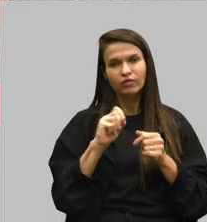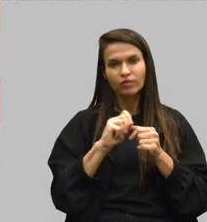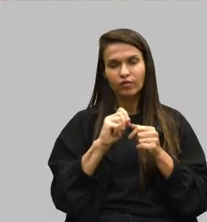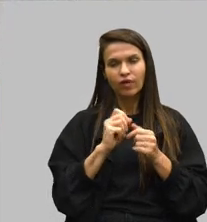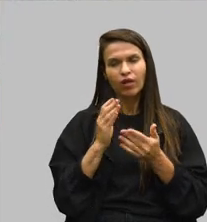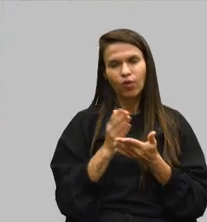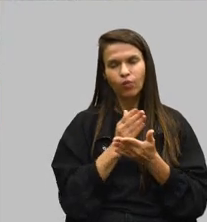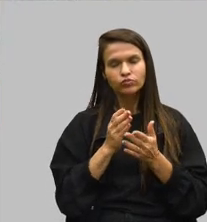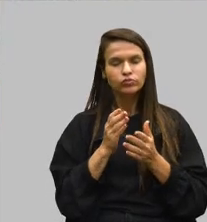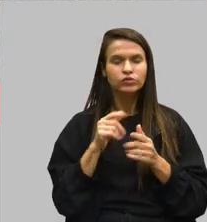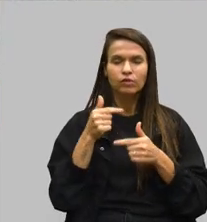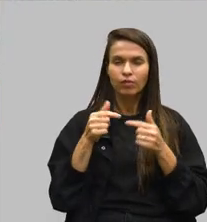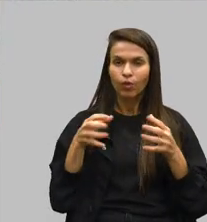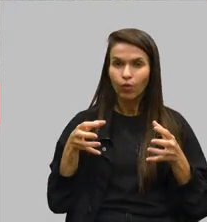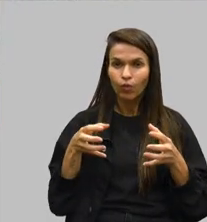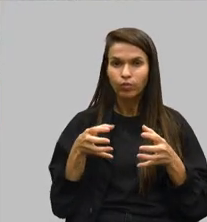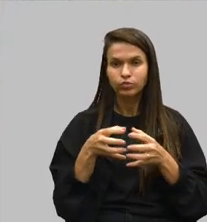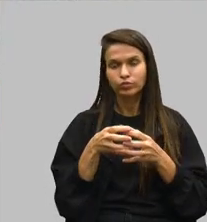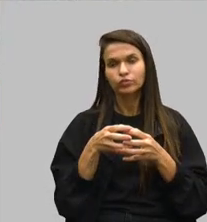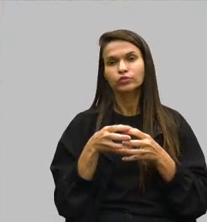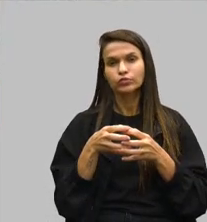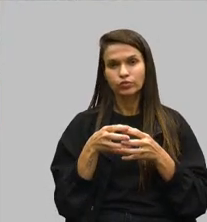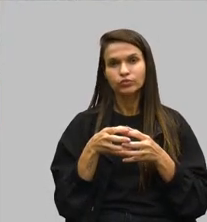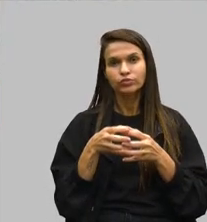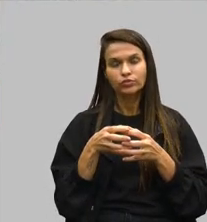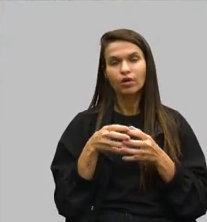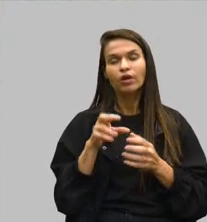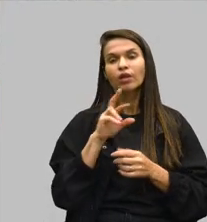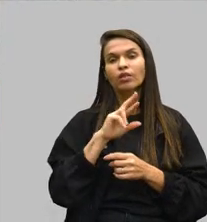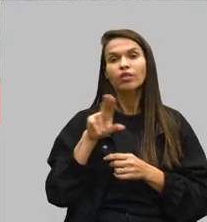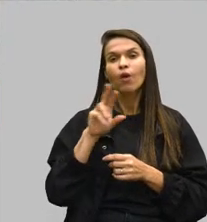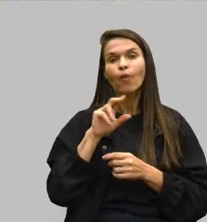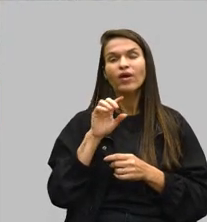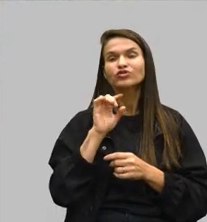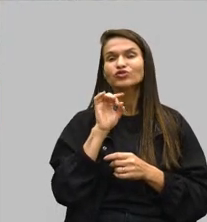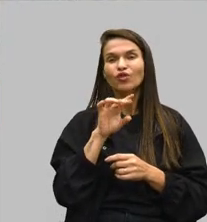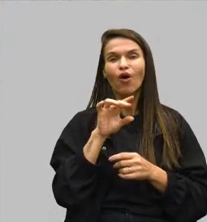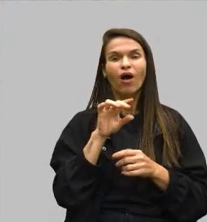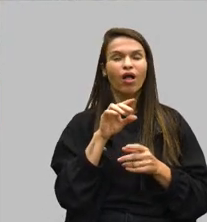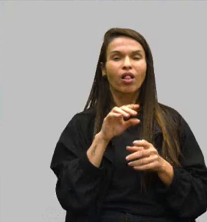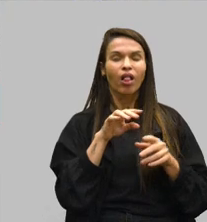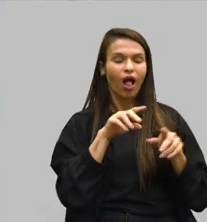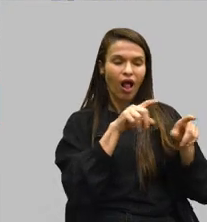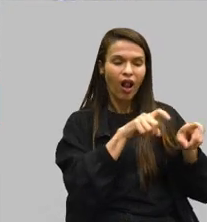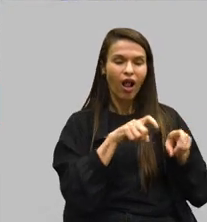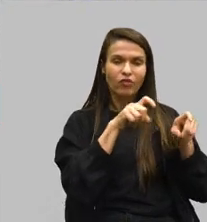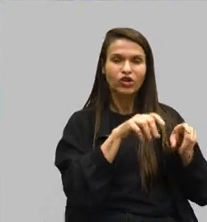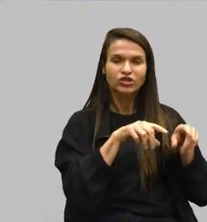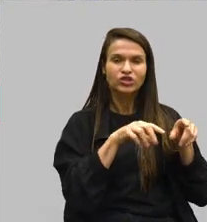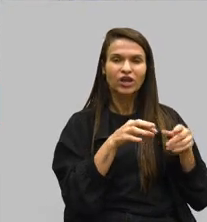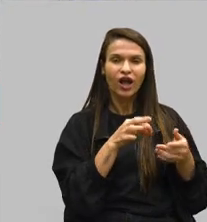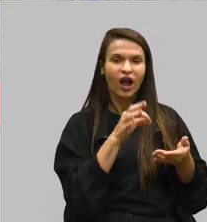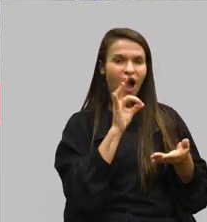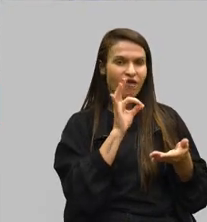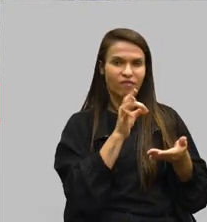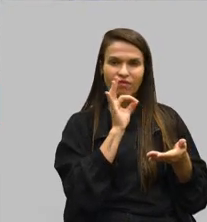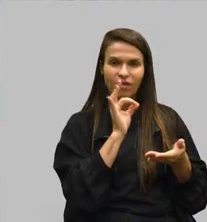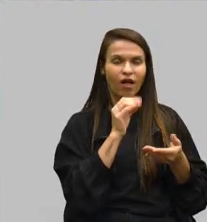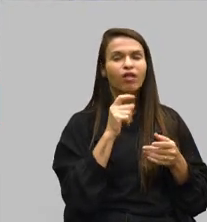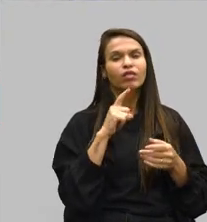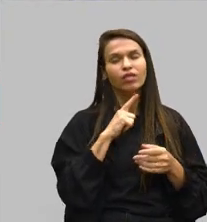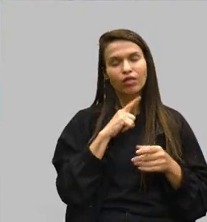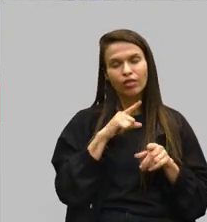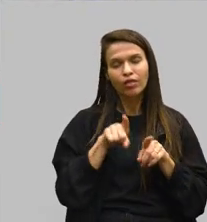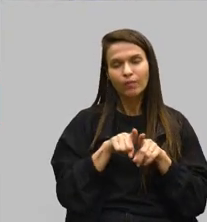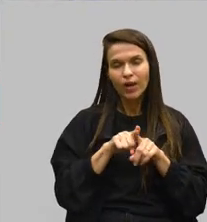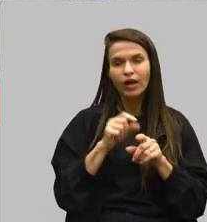conjuntos, que não é só na lavoura de café do secretário. A gente tem situações na construção civil,